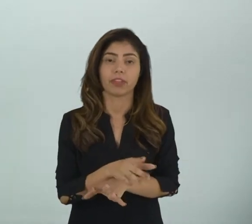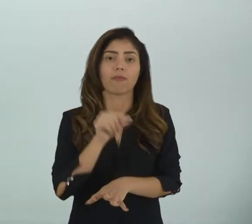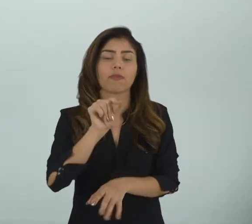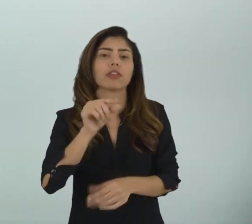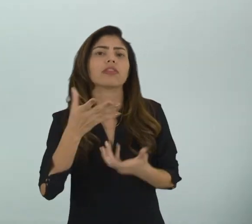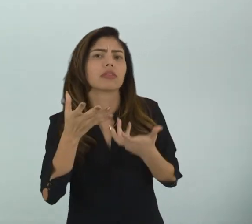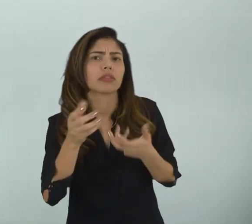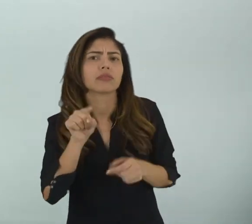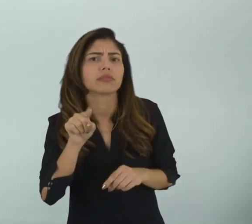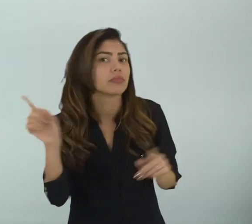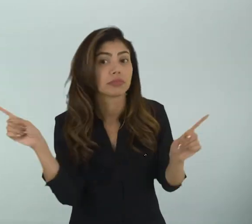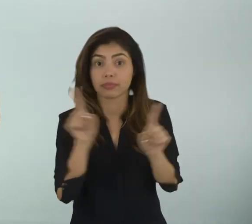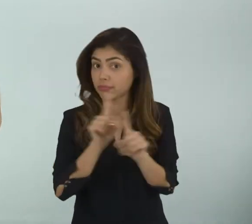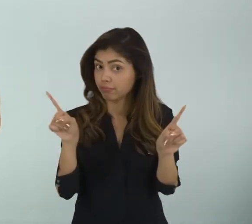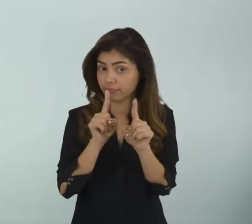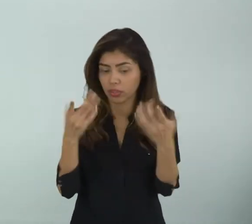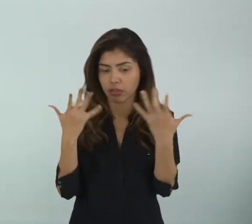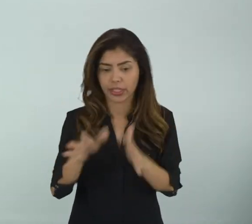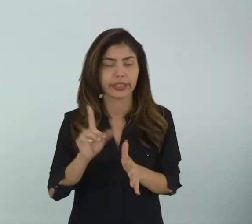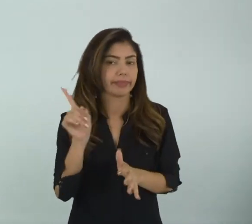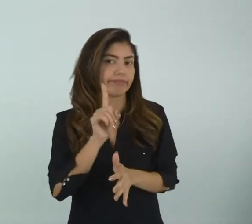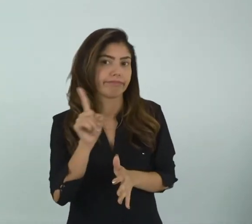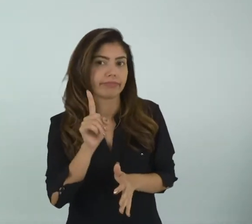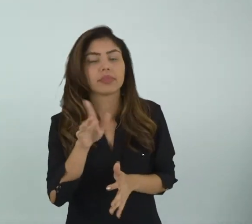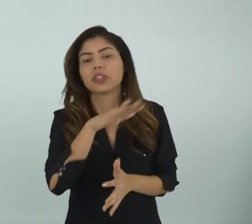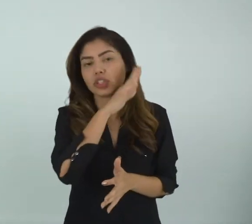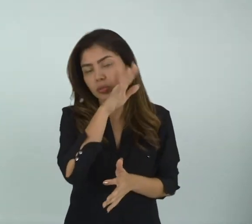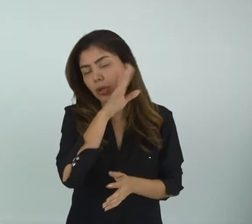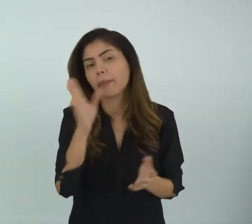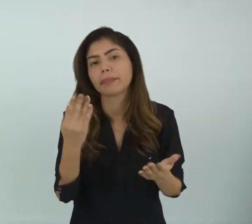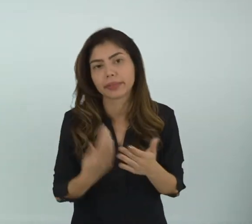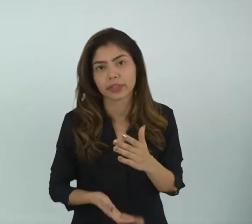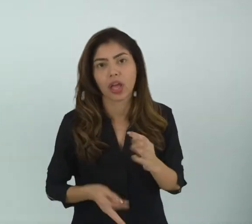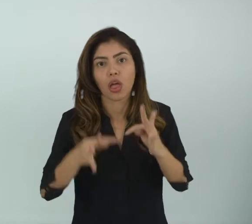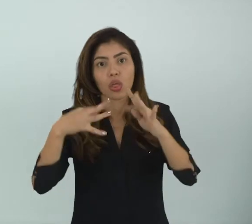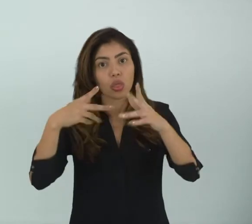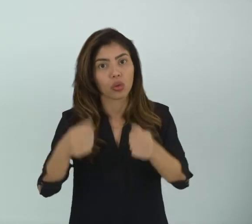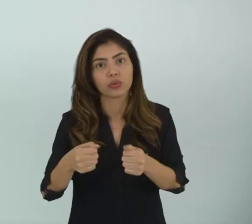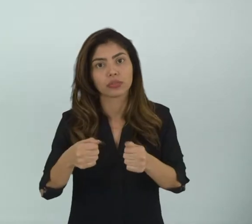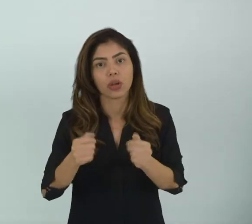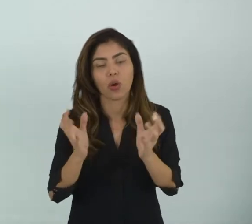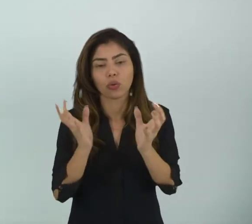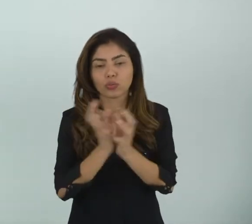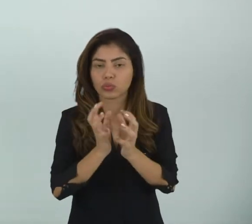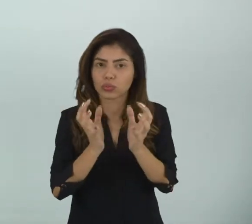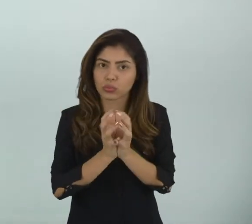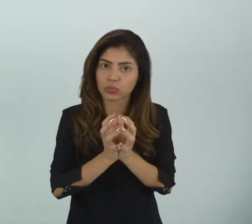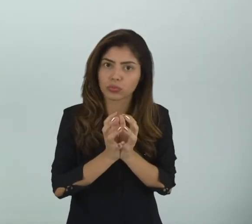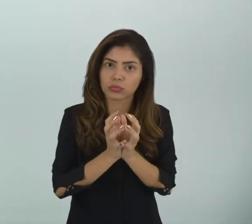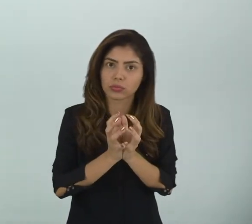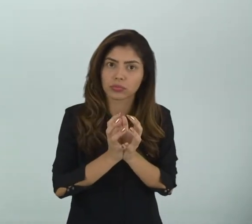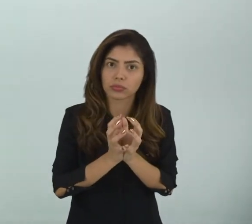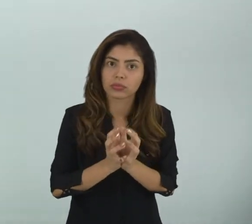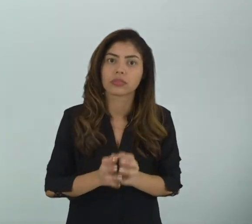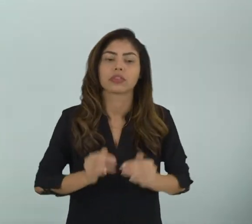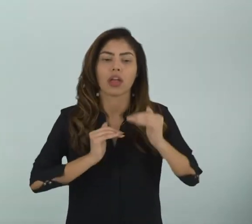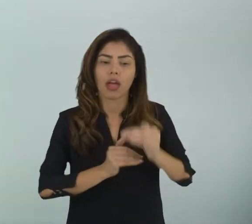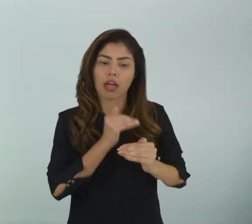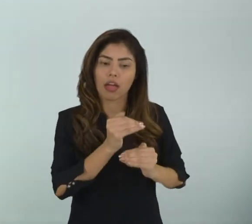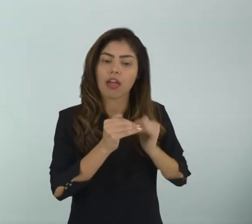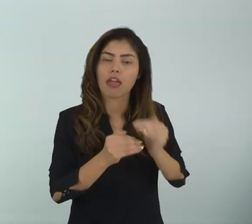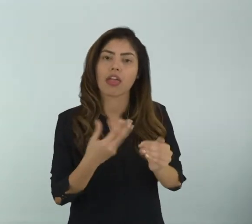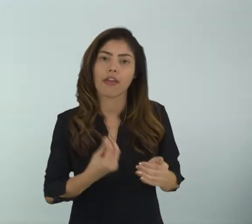aconteça? Não né Nós não queremos que isso aconteça Chamamos tudo isso de conjuntos Essas etapas todinhas De